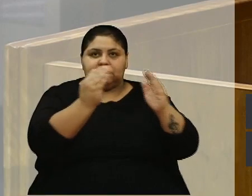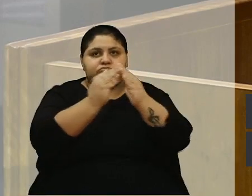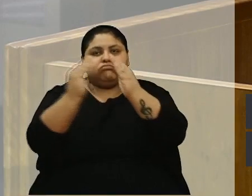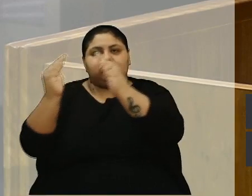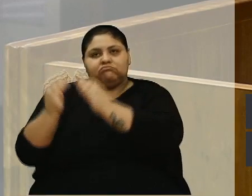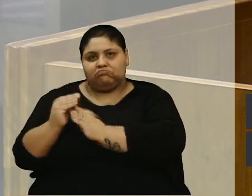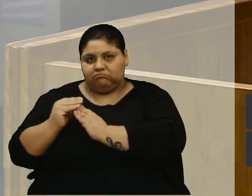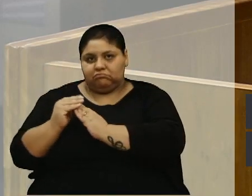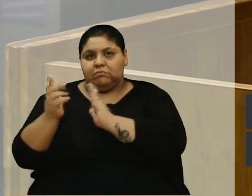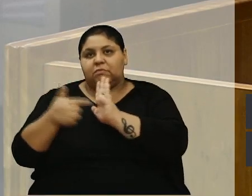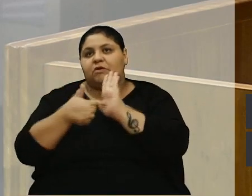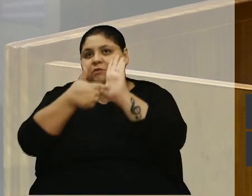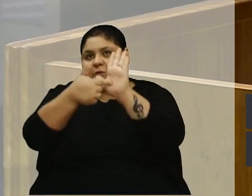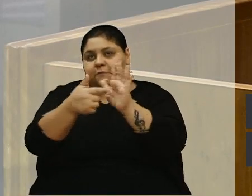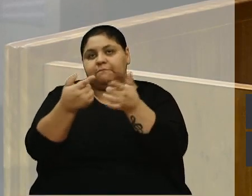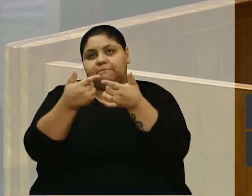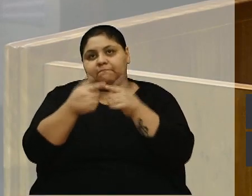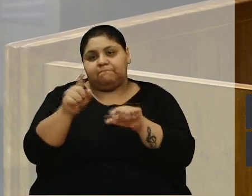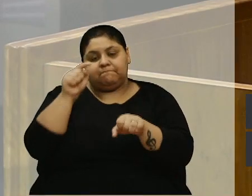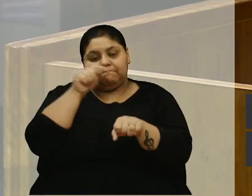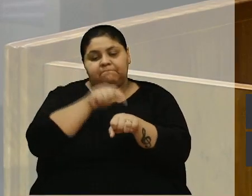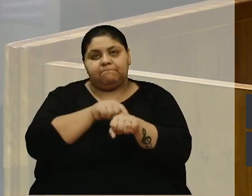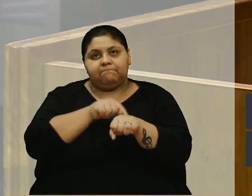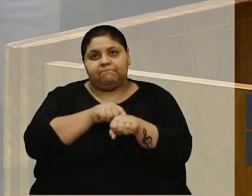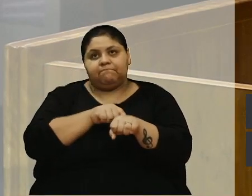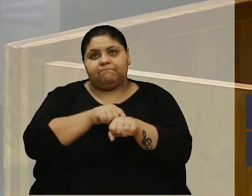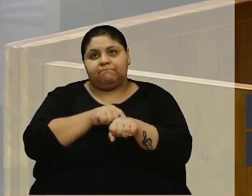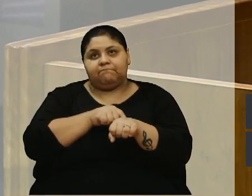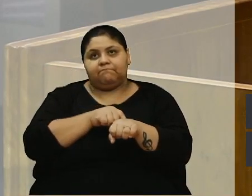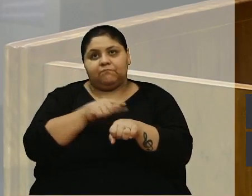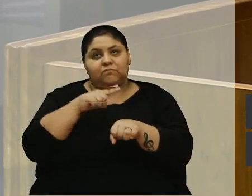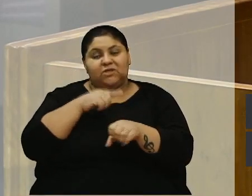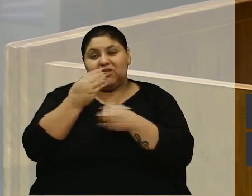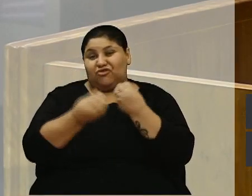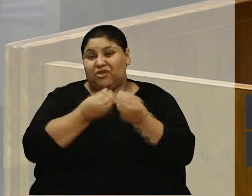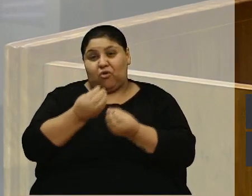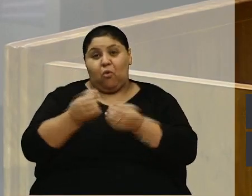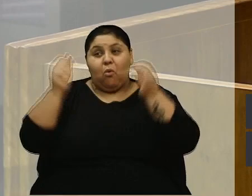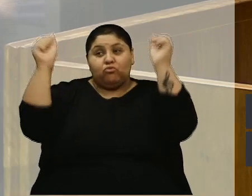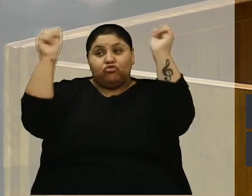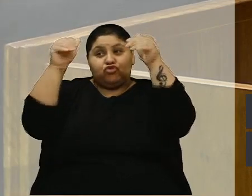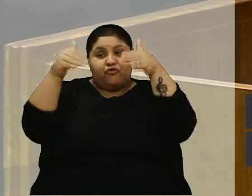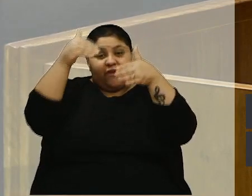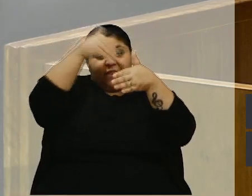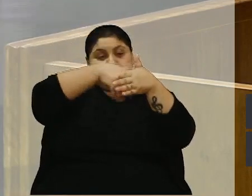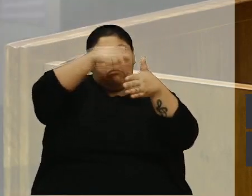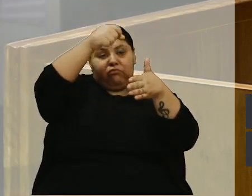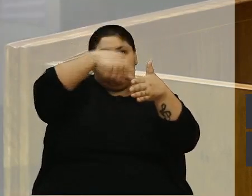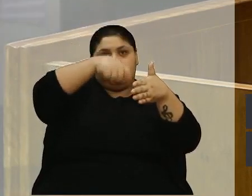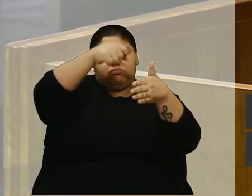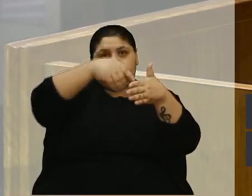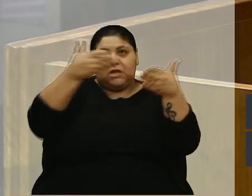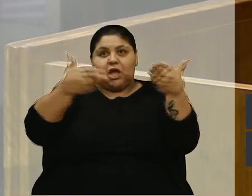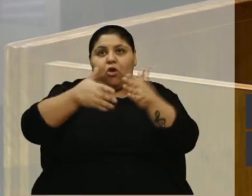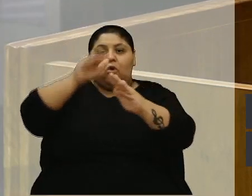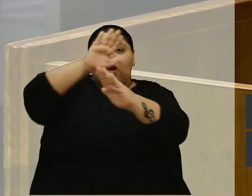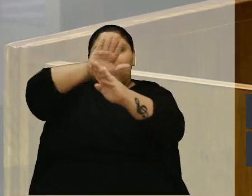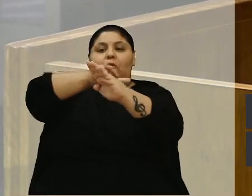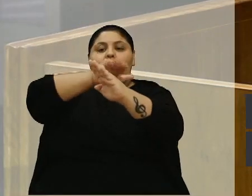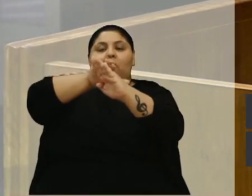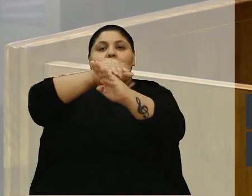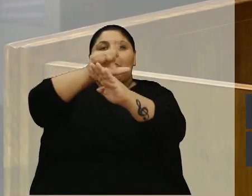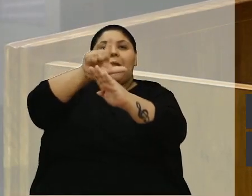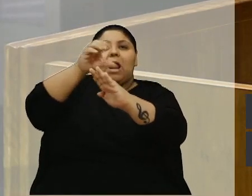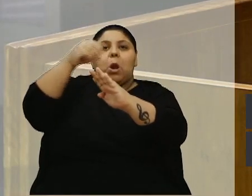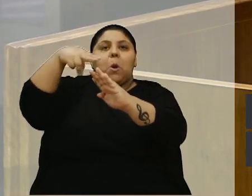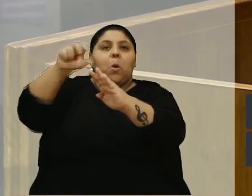para mostrar aqui, mas em função do tempo, não vai dar. Chovendo dentro e só com a lona agora. É preciso